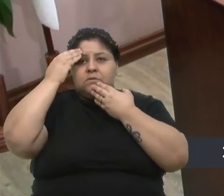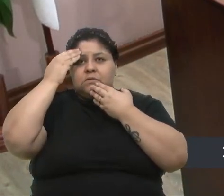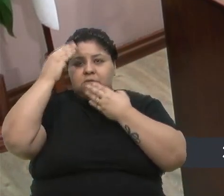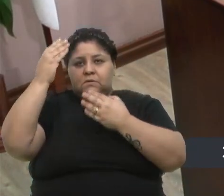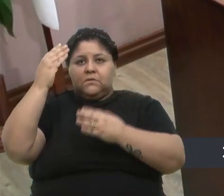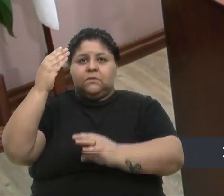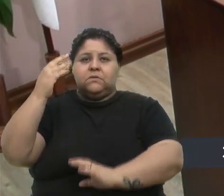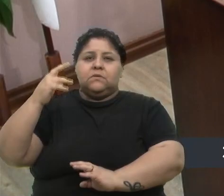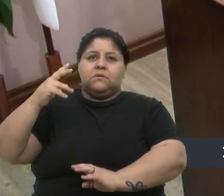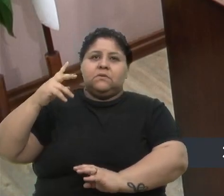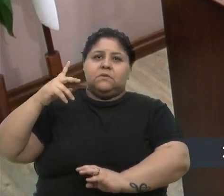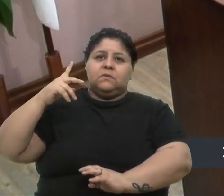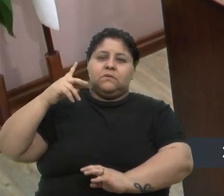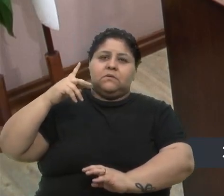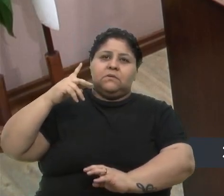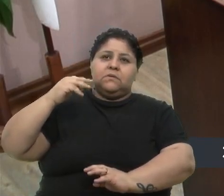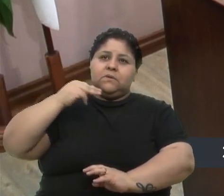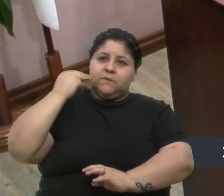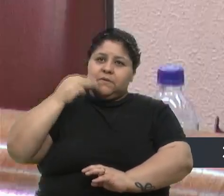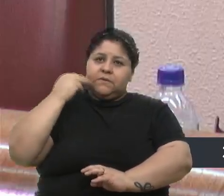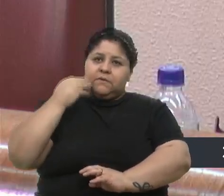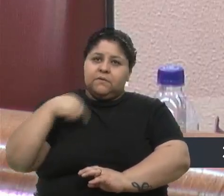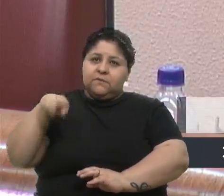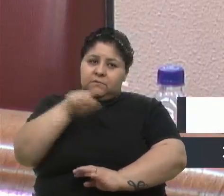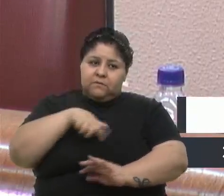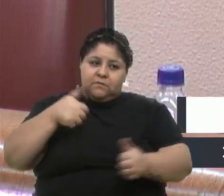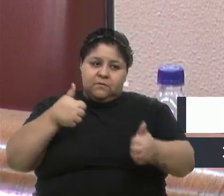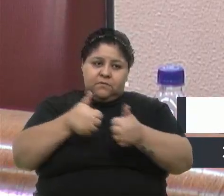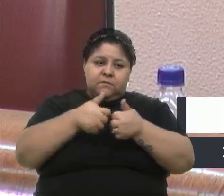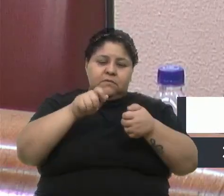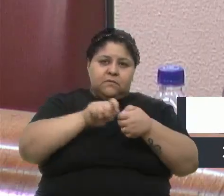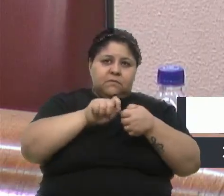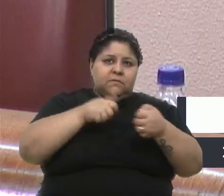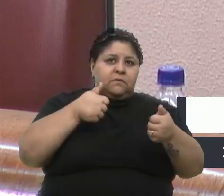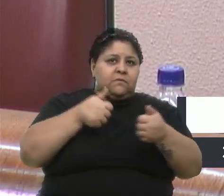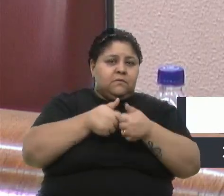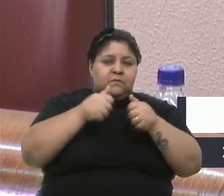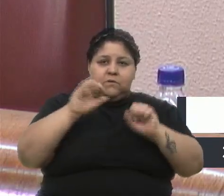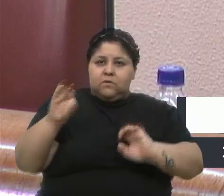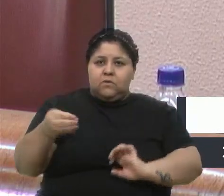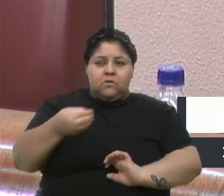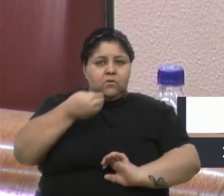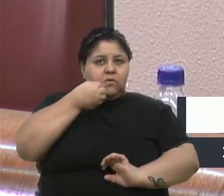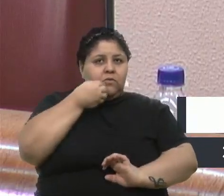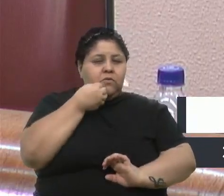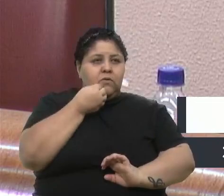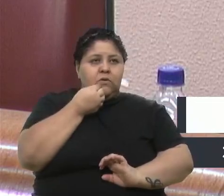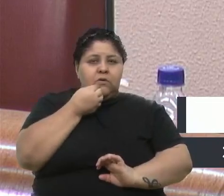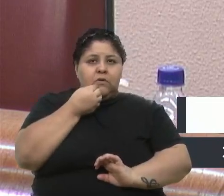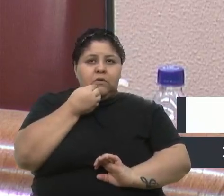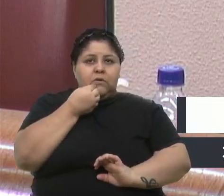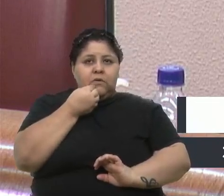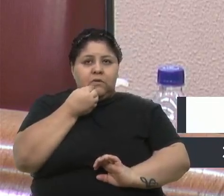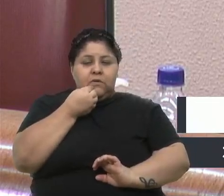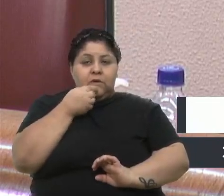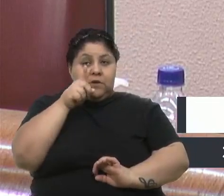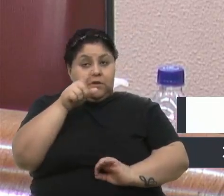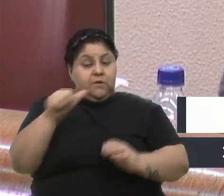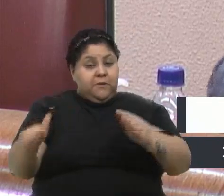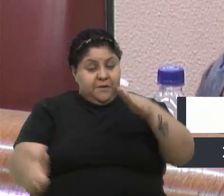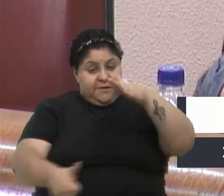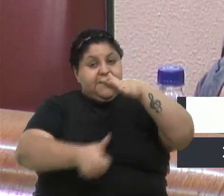Primeiramente, agradecer a sua parceria que a gente fez junto. Claro que, como diz o vereador Fiusa, a senhora foi a reitora